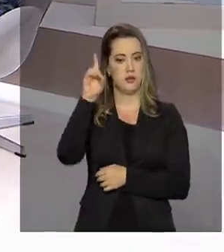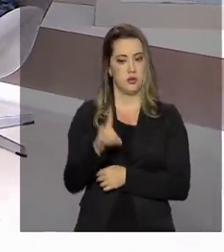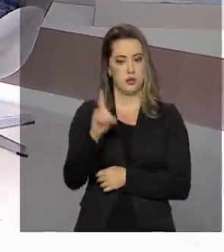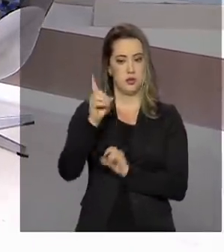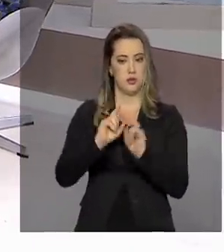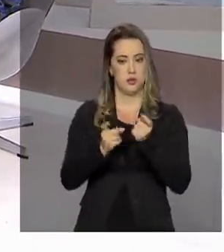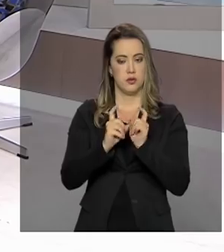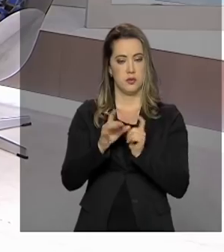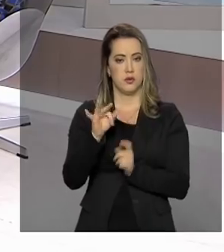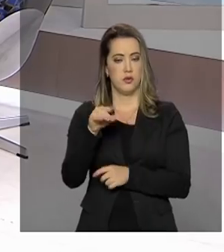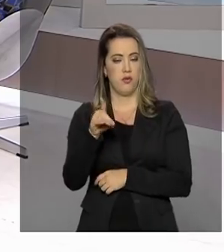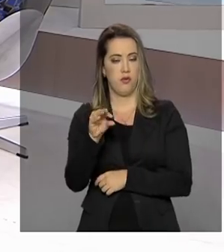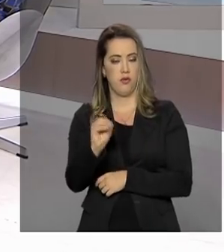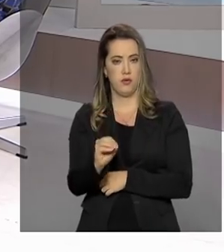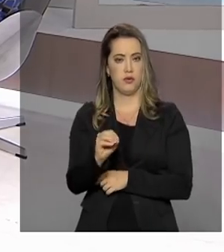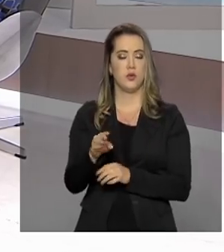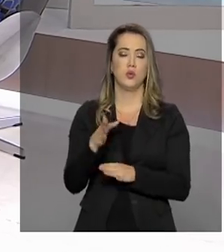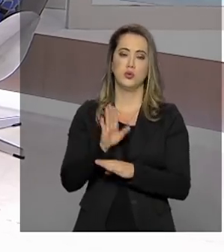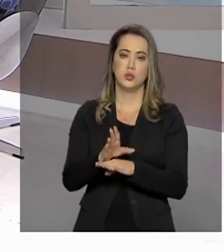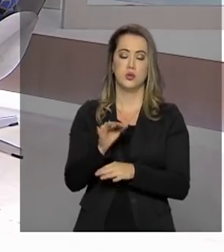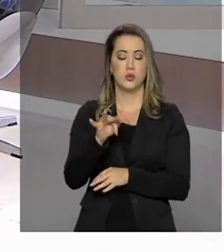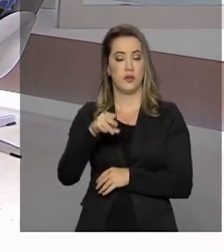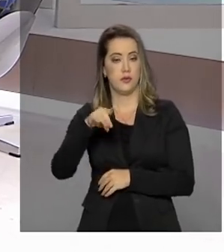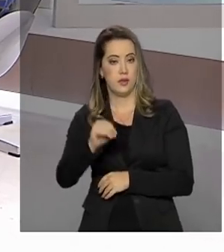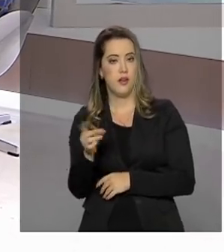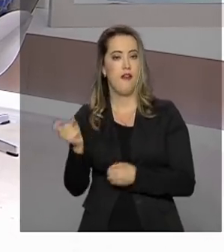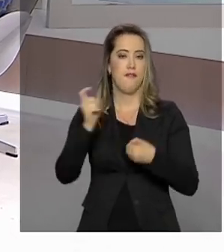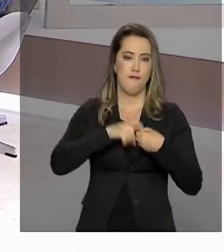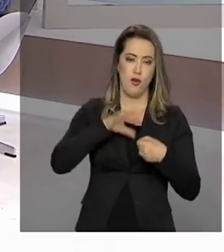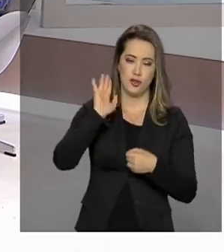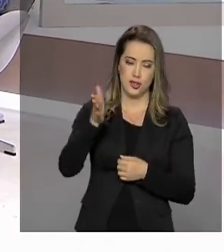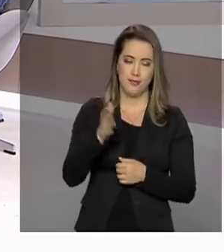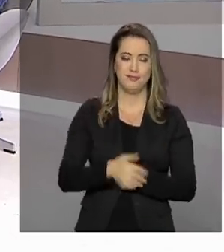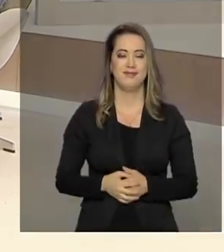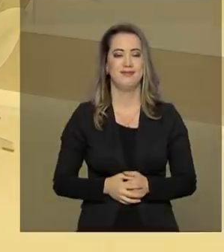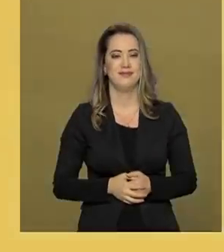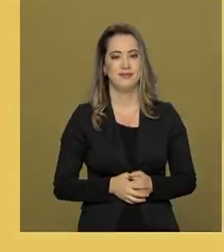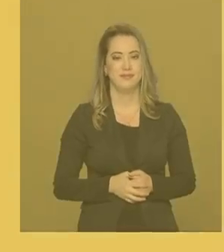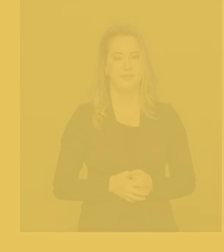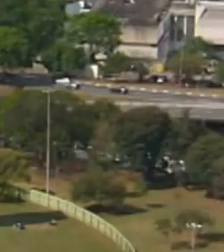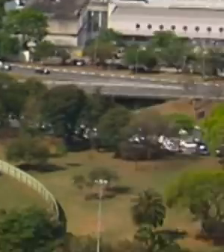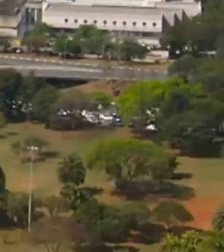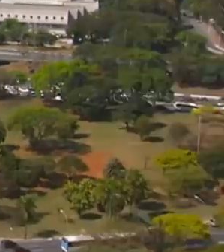de gestão de fundos e benefícios do FNDE. A gente volta em instantes.